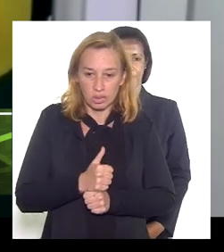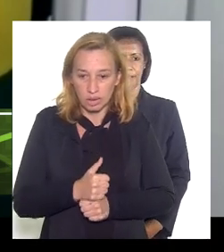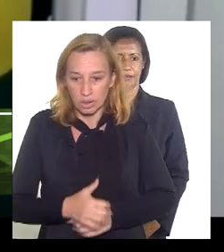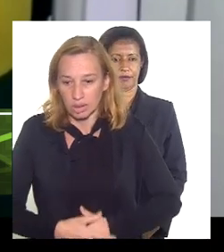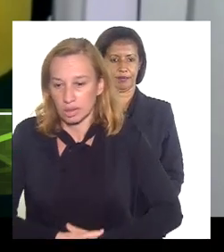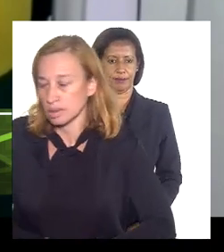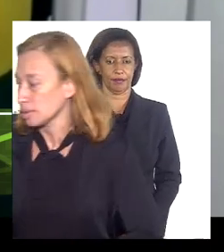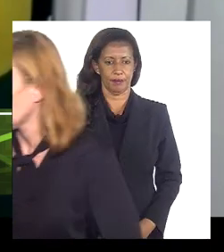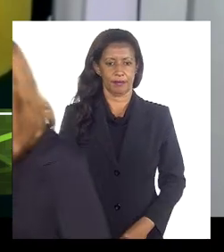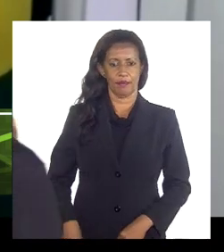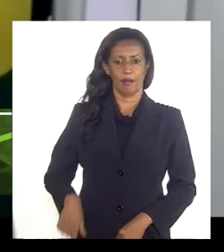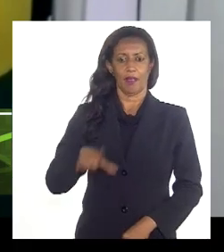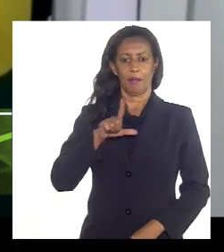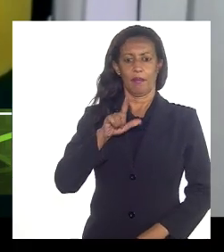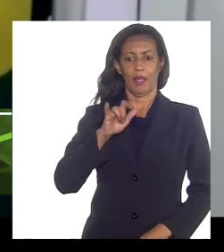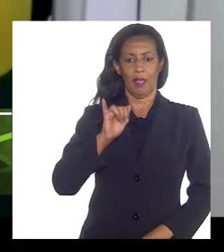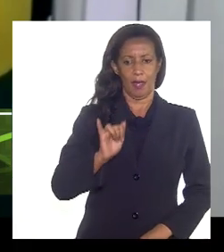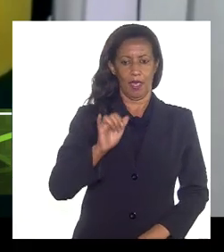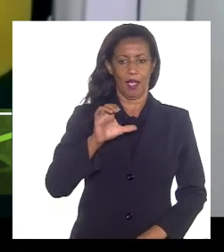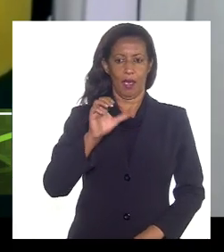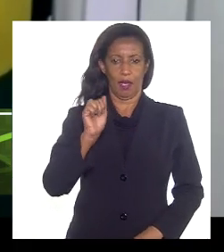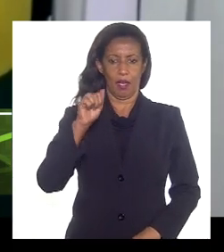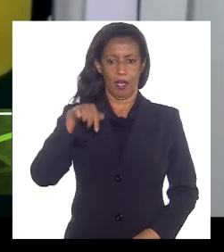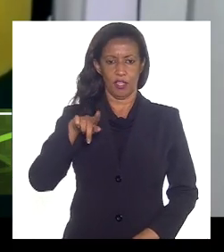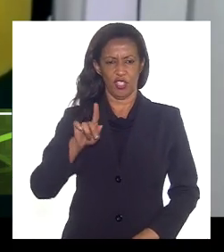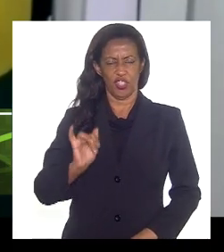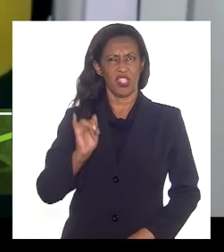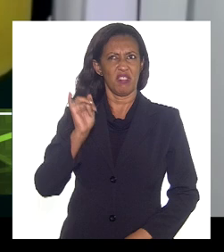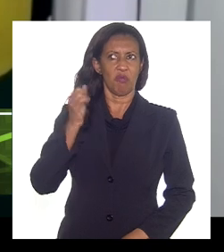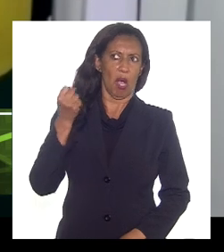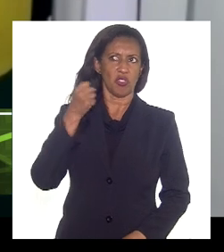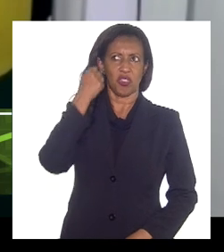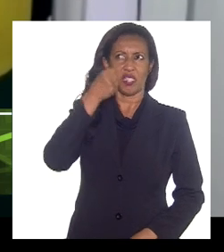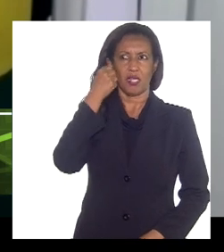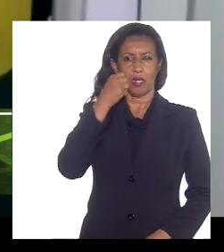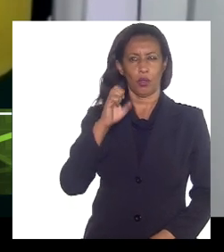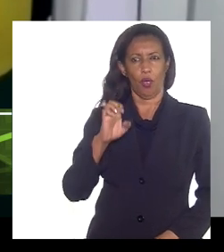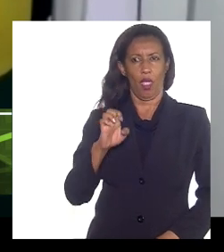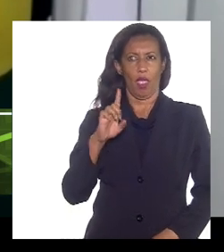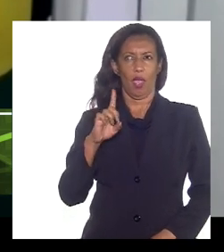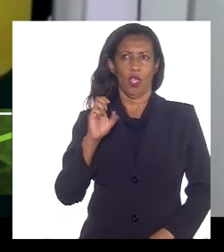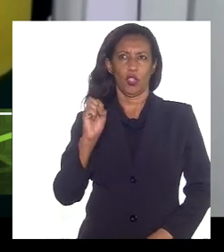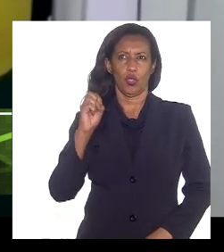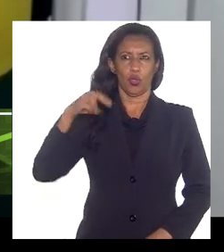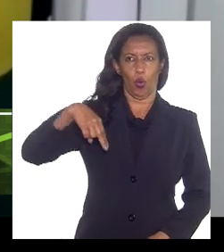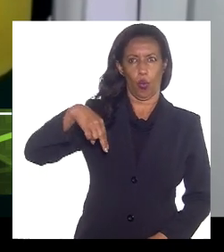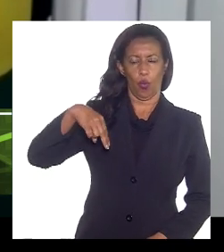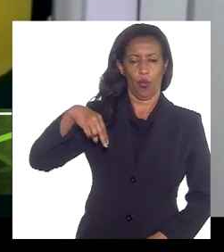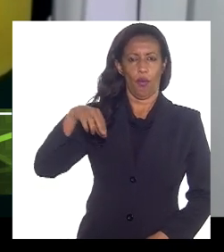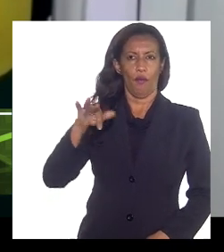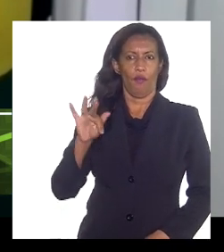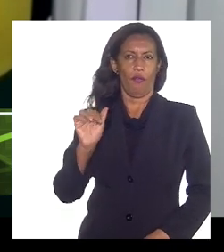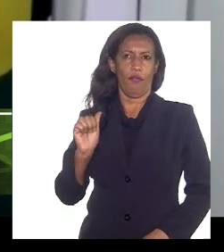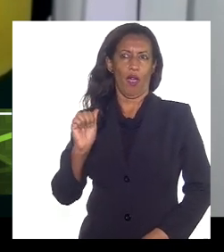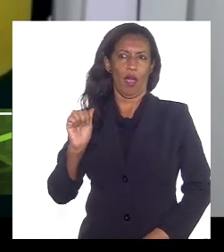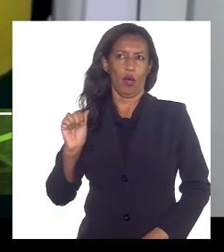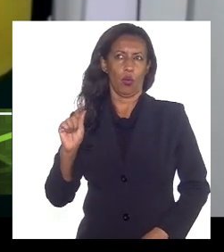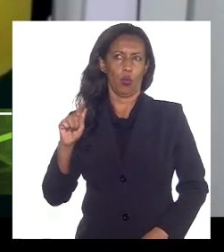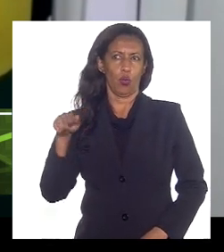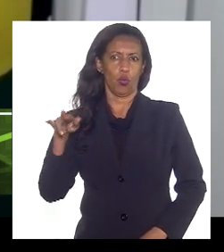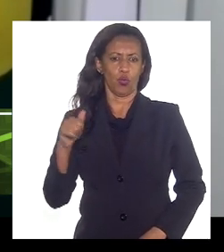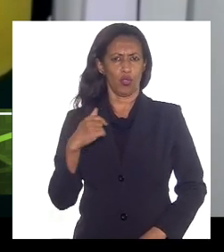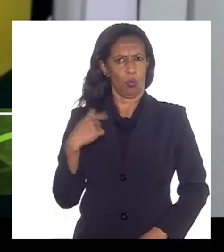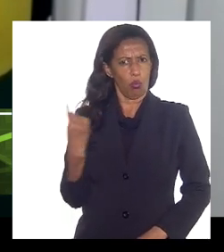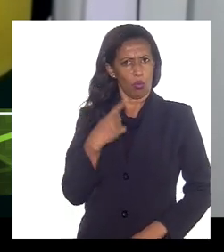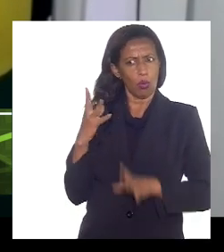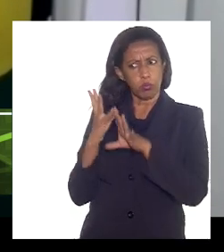prejudicados pela lei Candir salvo engano era o senador Wellington Fagundes enfim e nós nos nossos cálculos